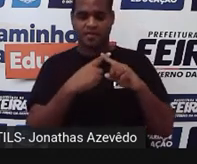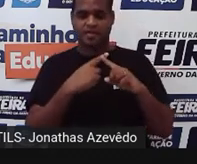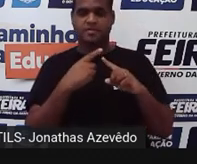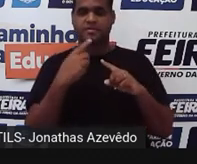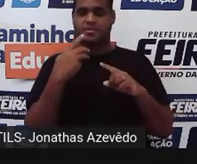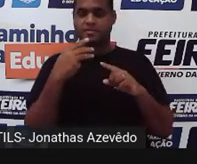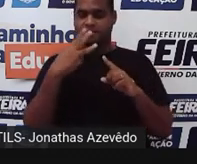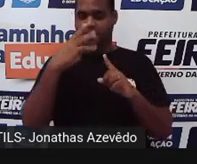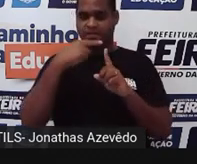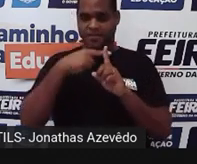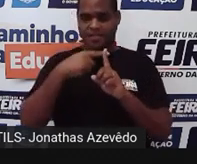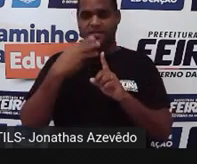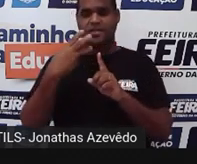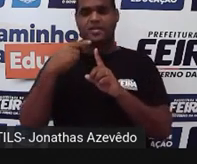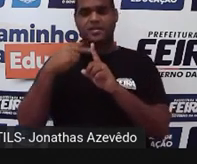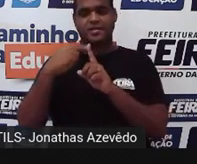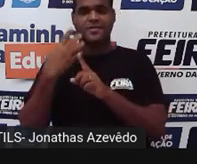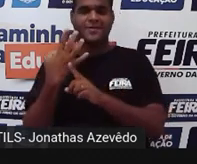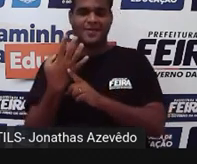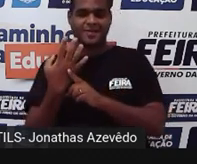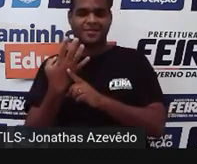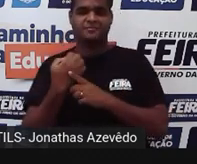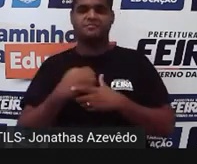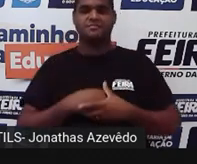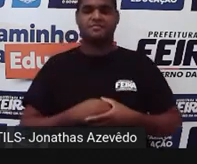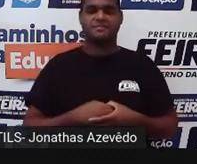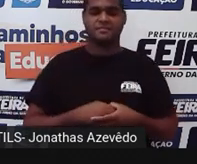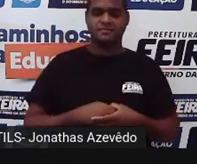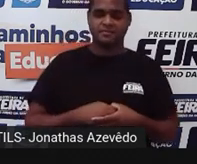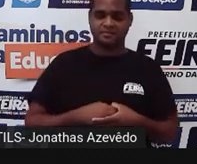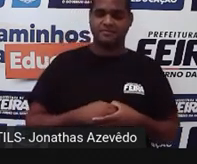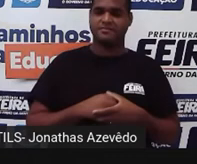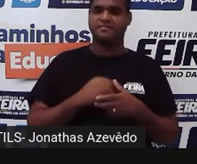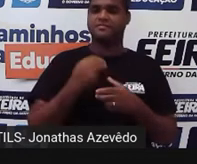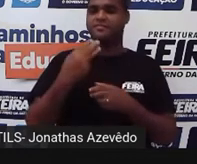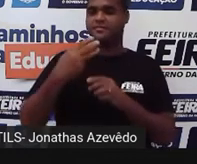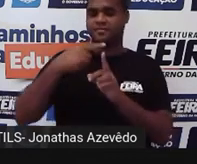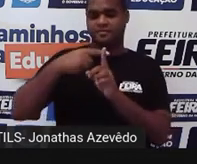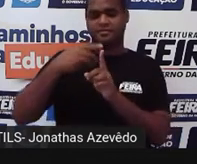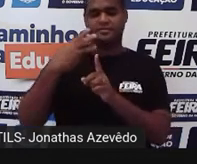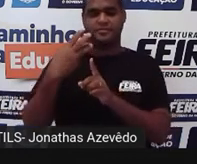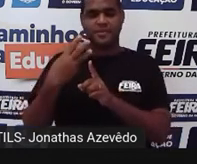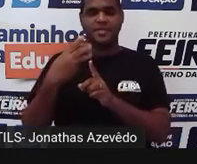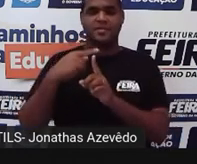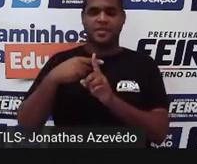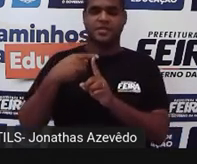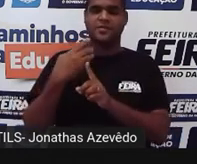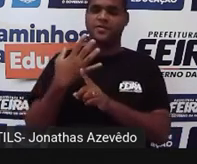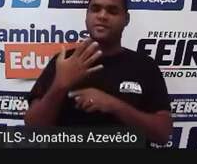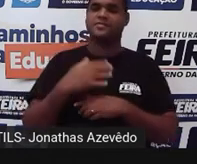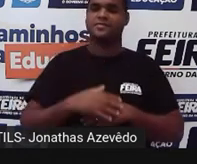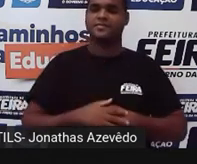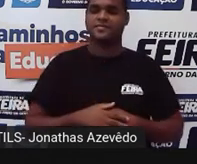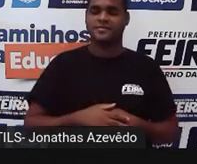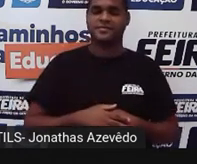mais 4. 3 mais 3 mais mais 4